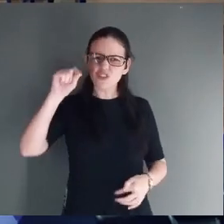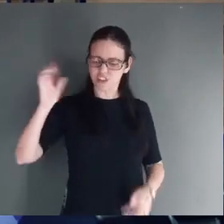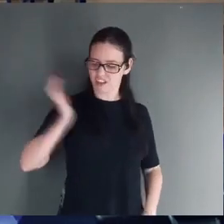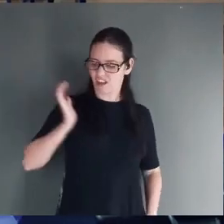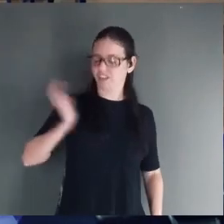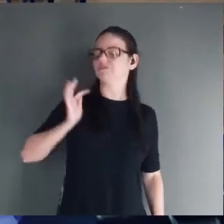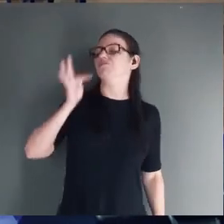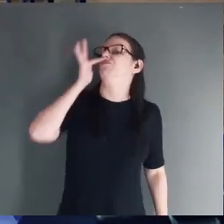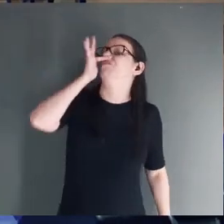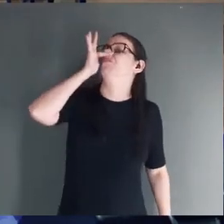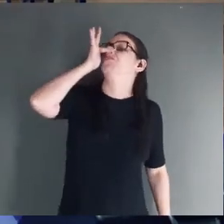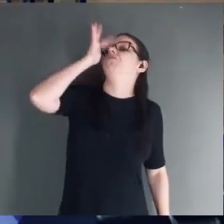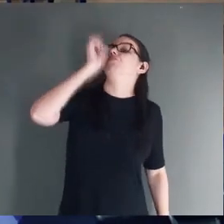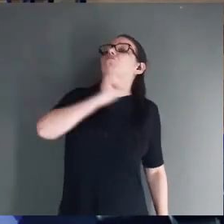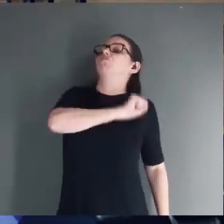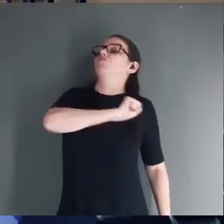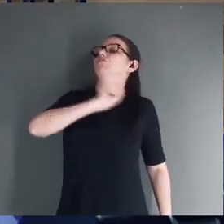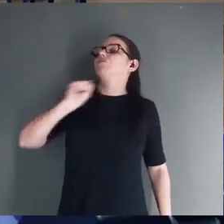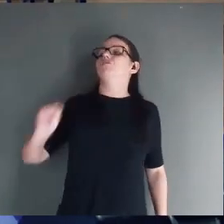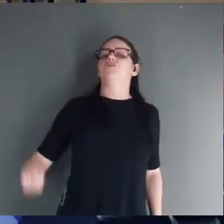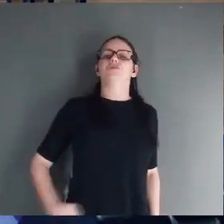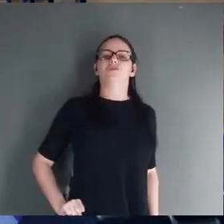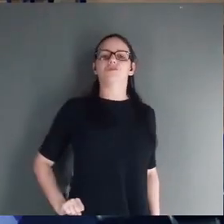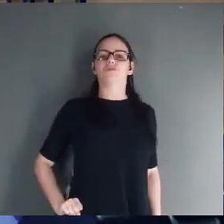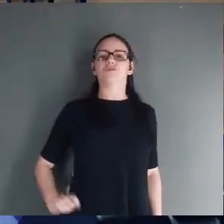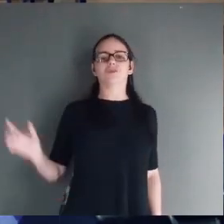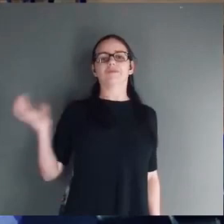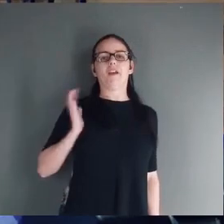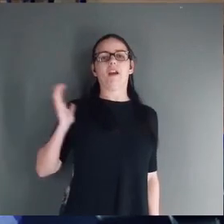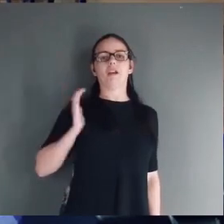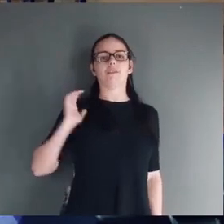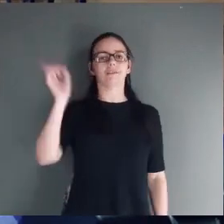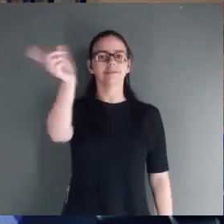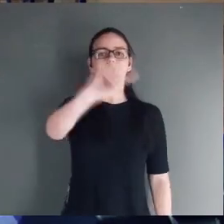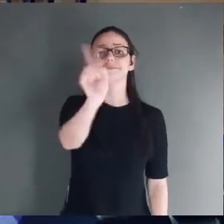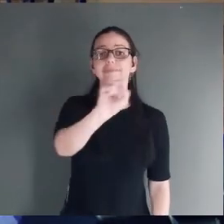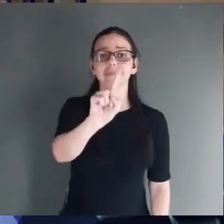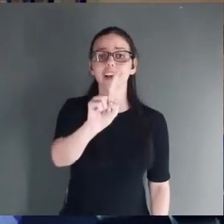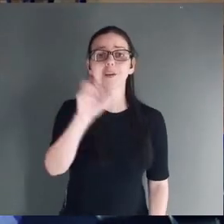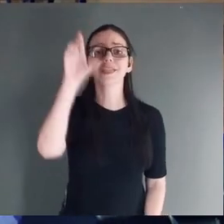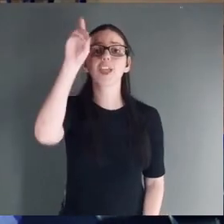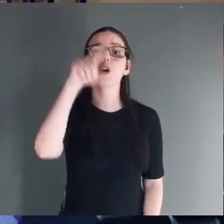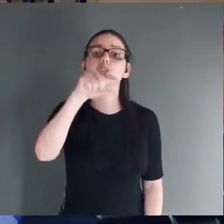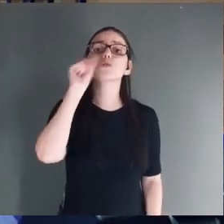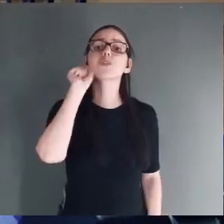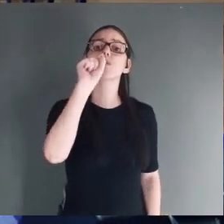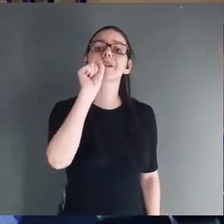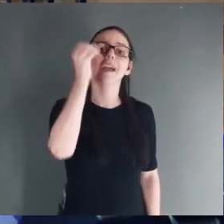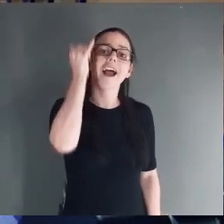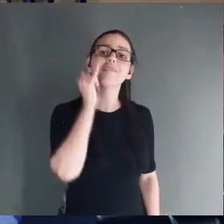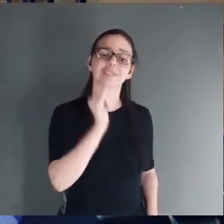anunciar a sacerdotes e as escribas. Deus escolheu anunciar aos pastores.